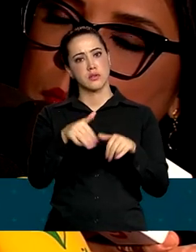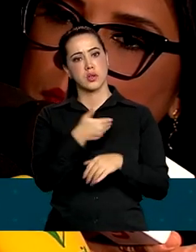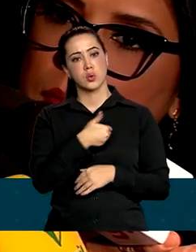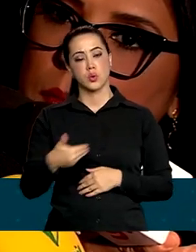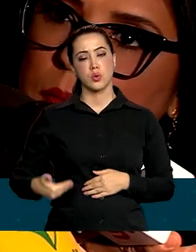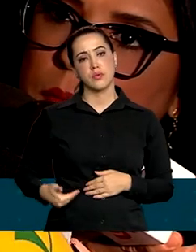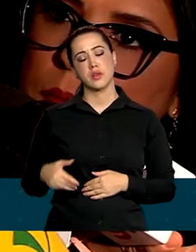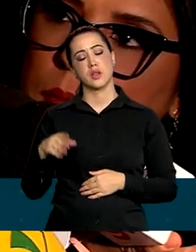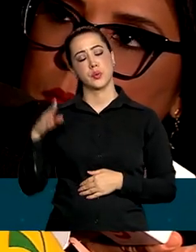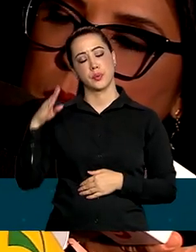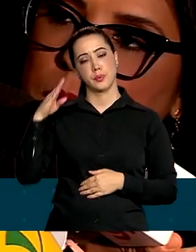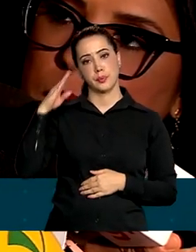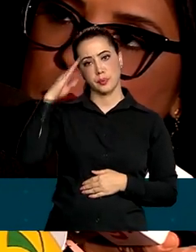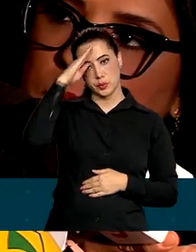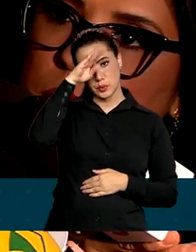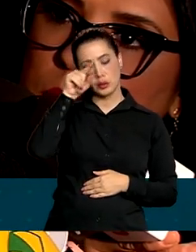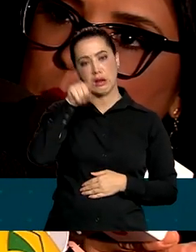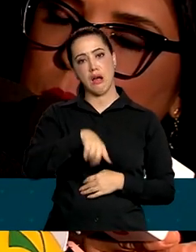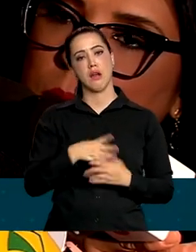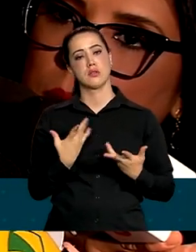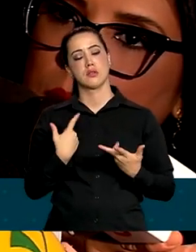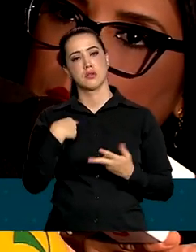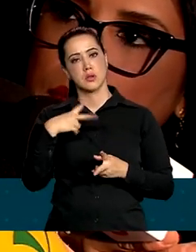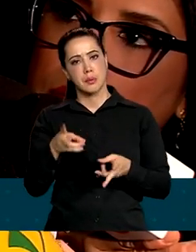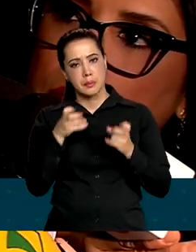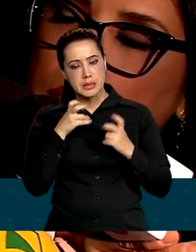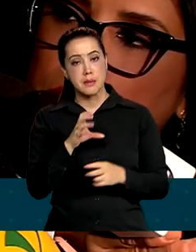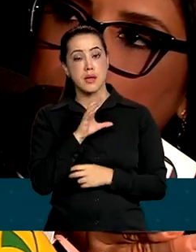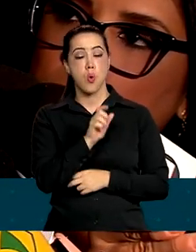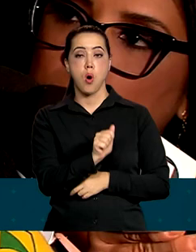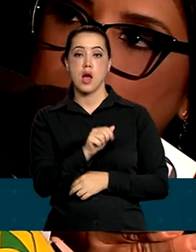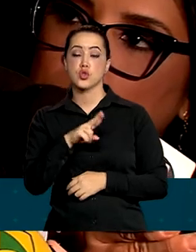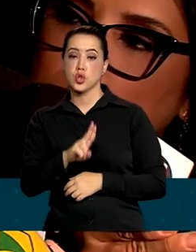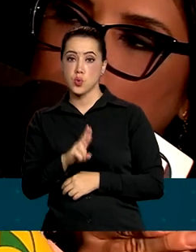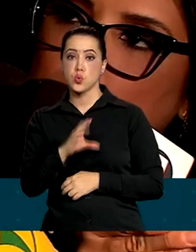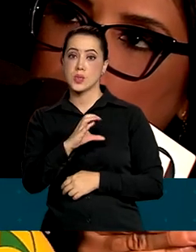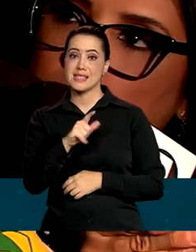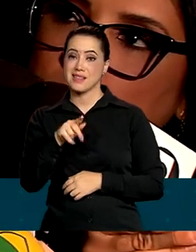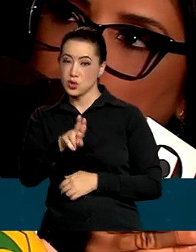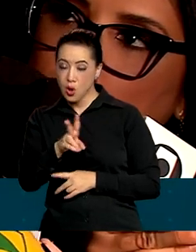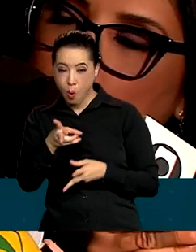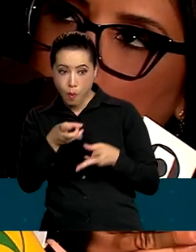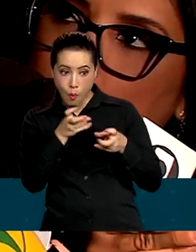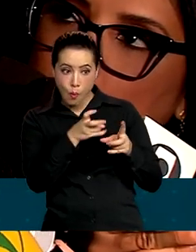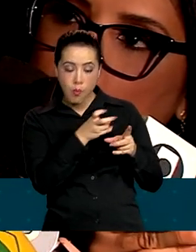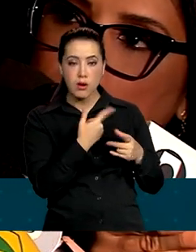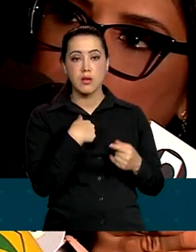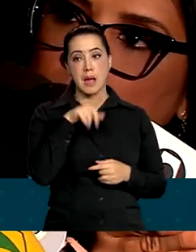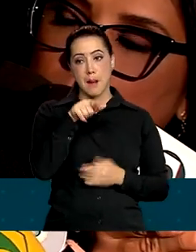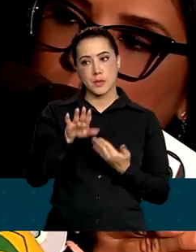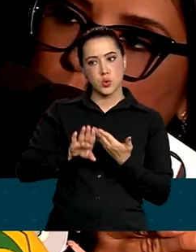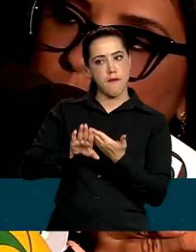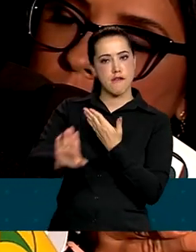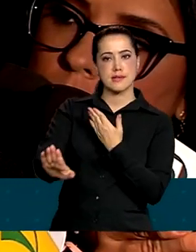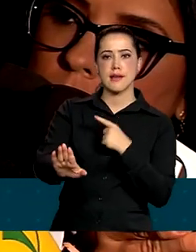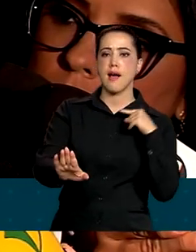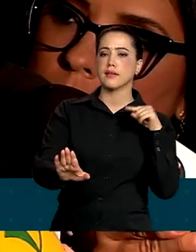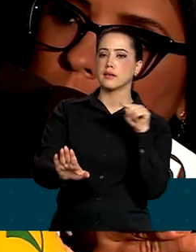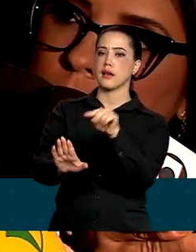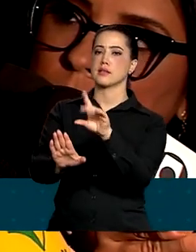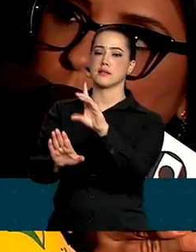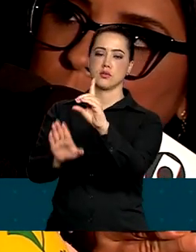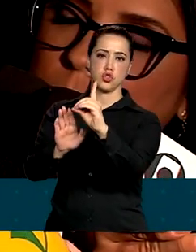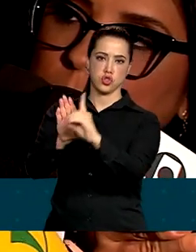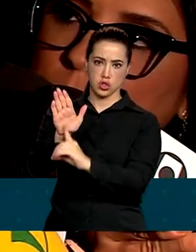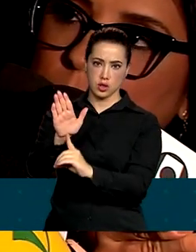identificado pela CGU, a ação da CGU, da AGU e do Ministério da Saúde, questões gravíssimas, até que foi afastado esse diretor.